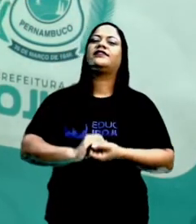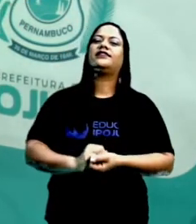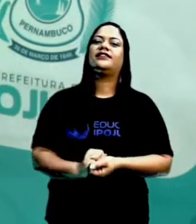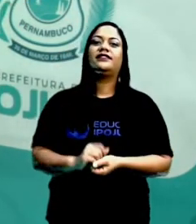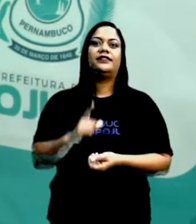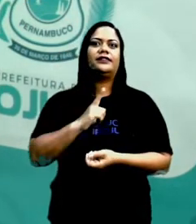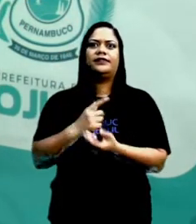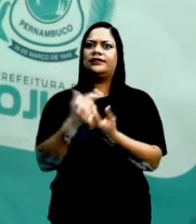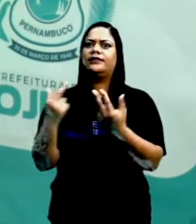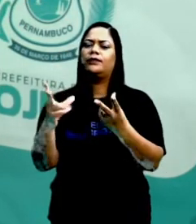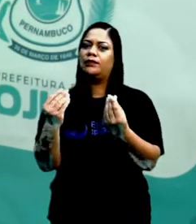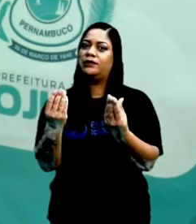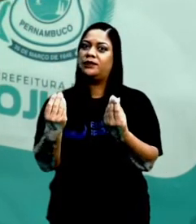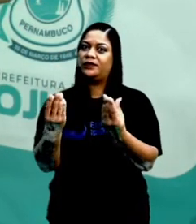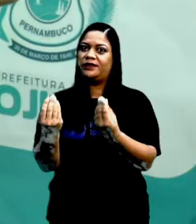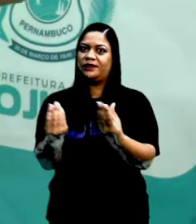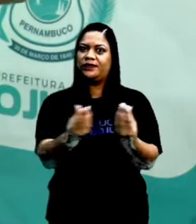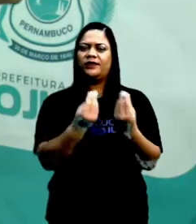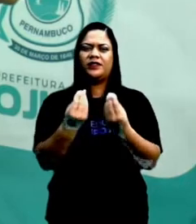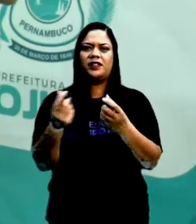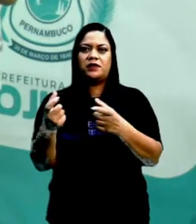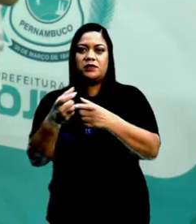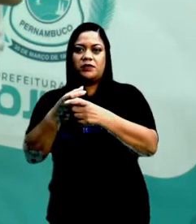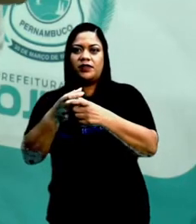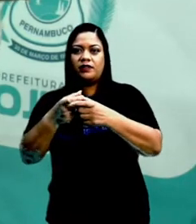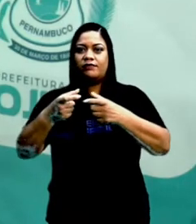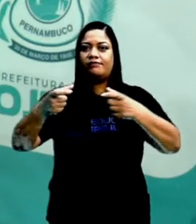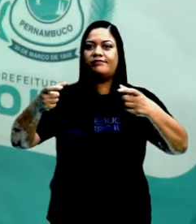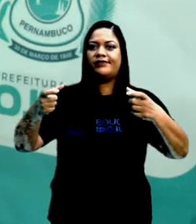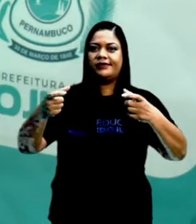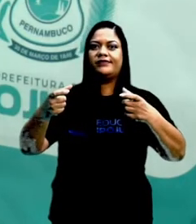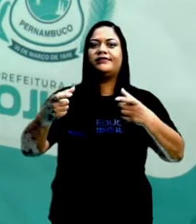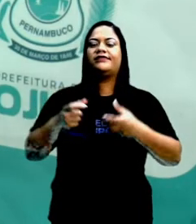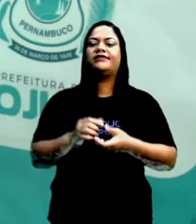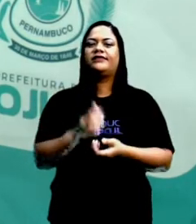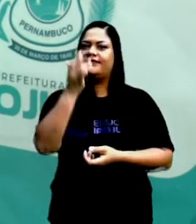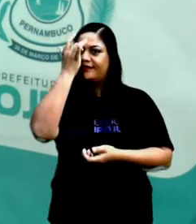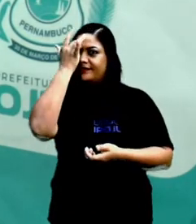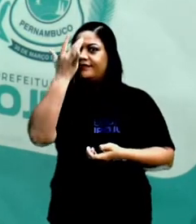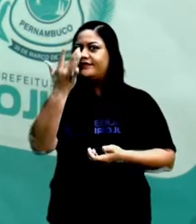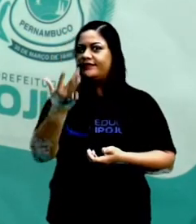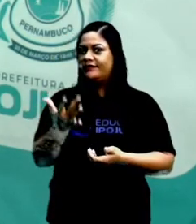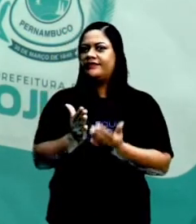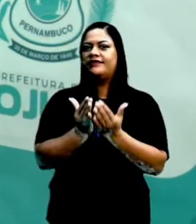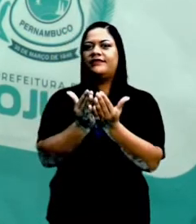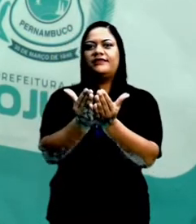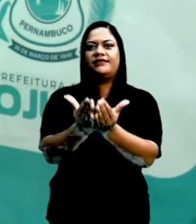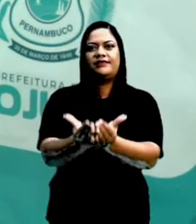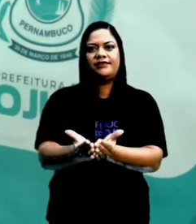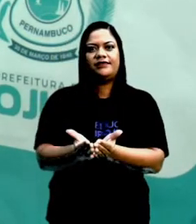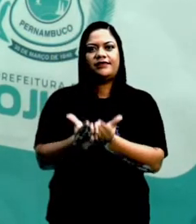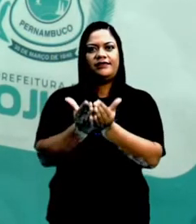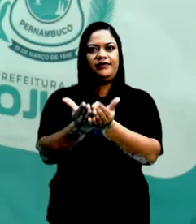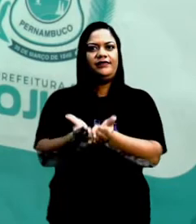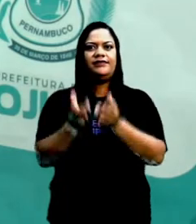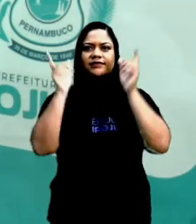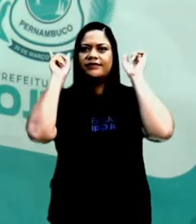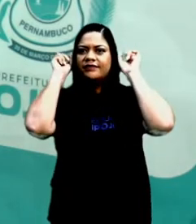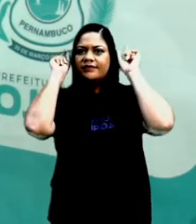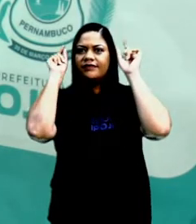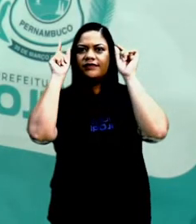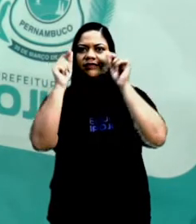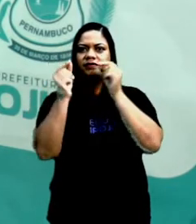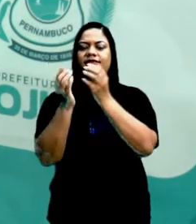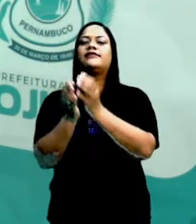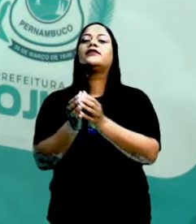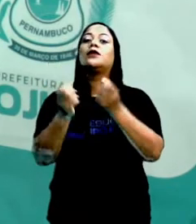várias ilhas, algumas muito pequenas, outras maiores, que também facilitavam a navegação. Então, os gregos podiam sair de